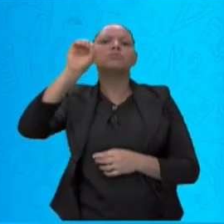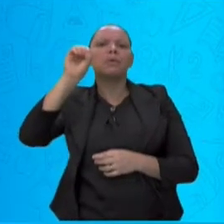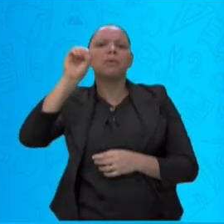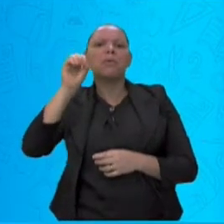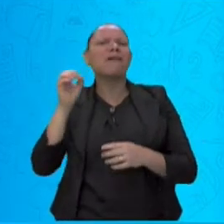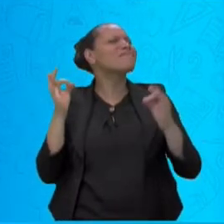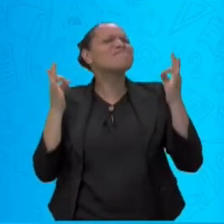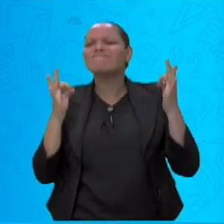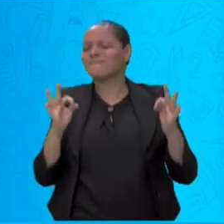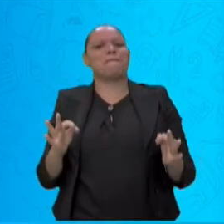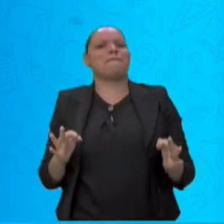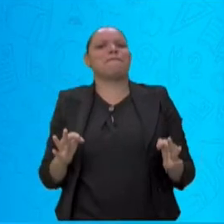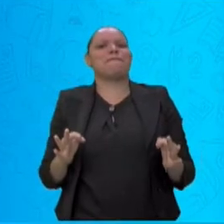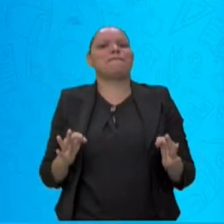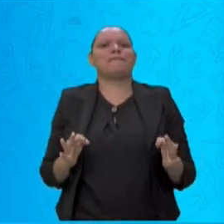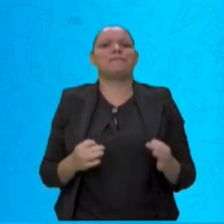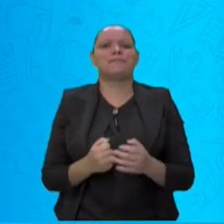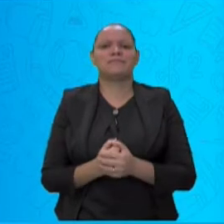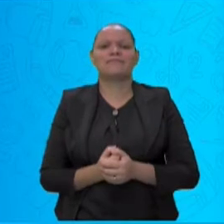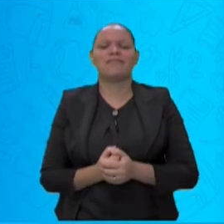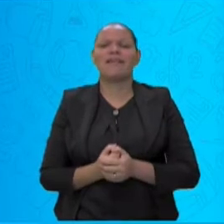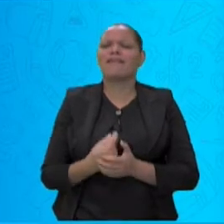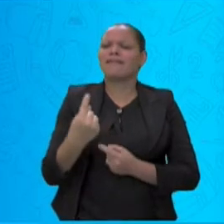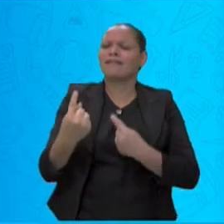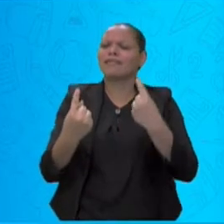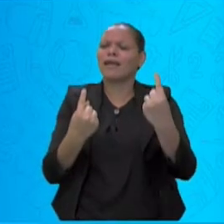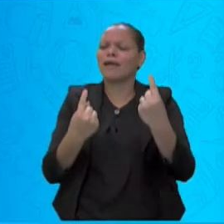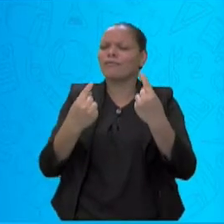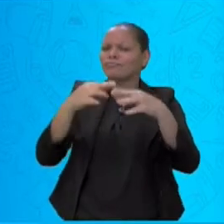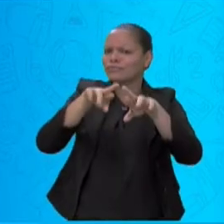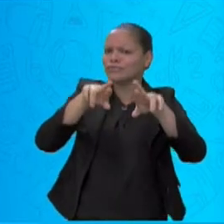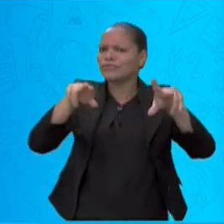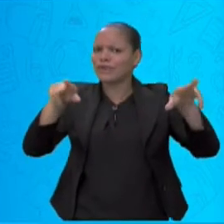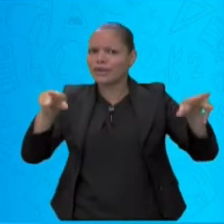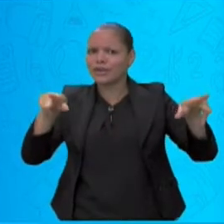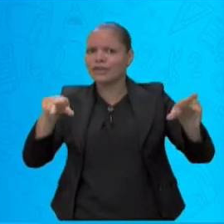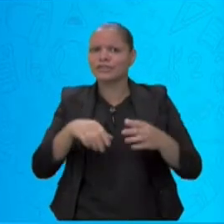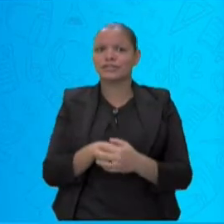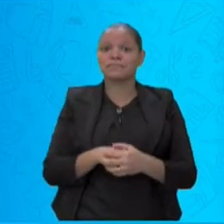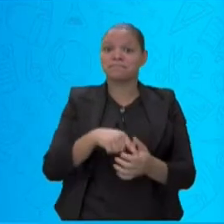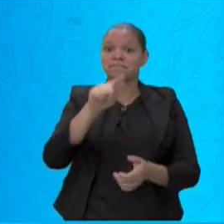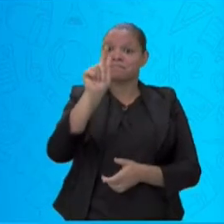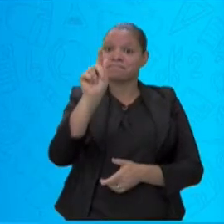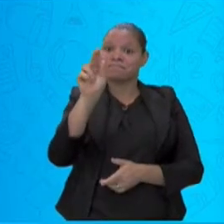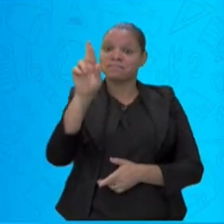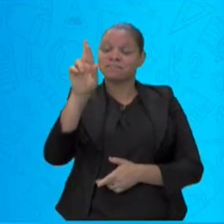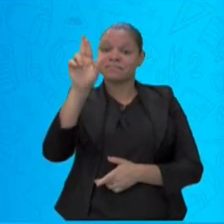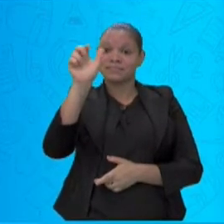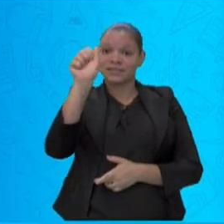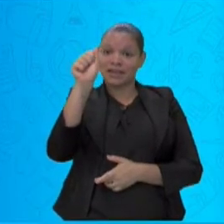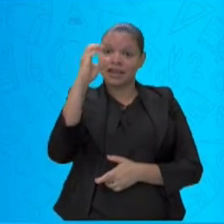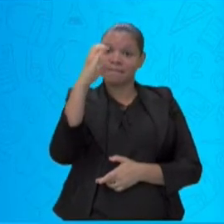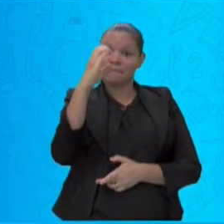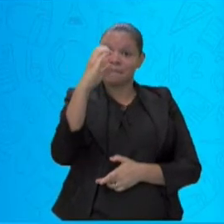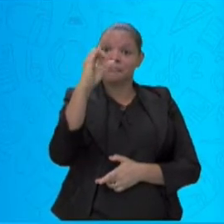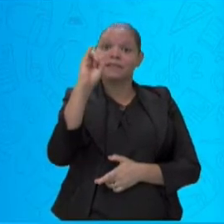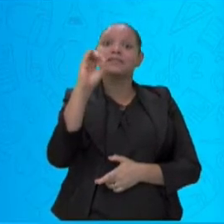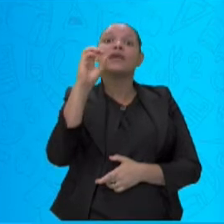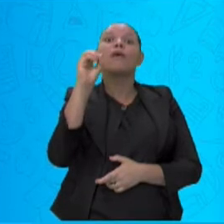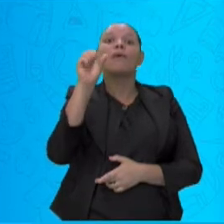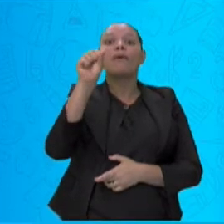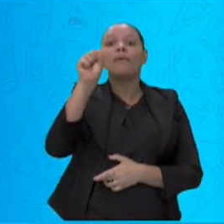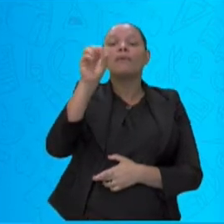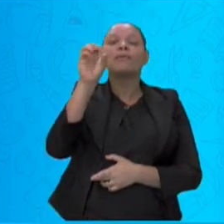imperfeito, pois cada um está numa sílaba. Gracioso. G-R. Vamos saber?